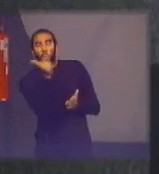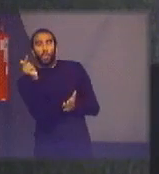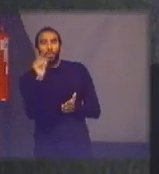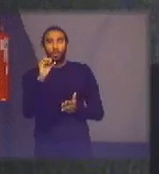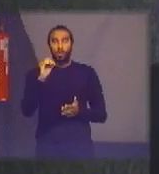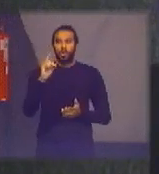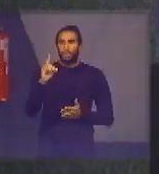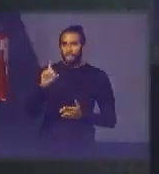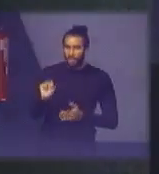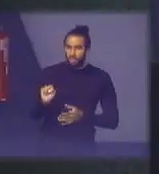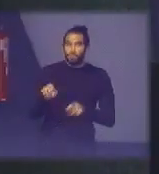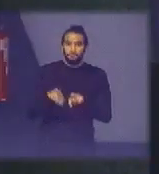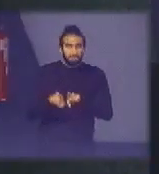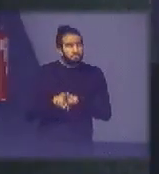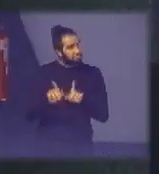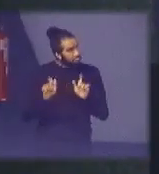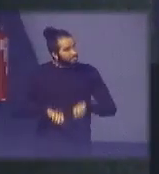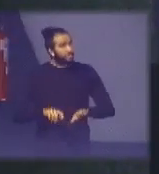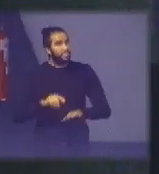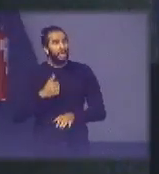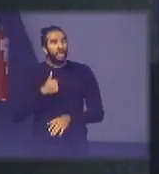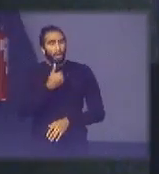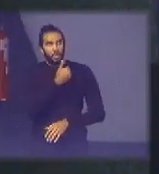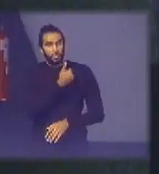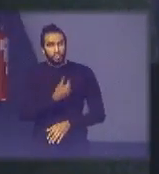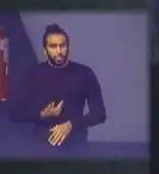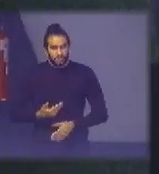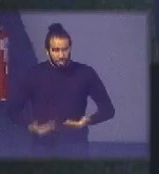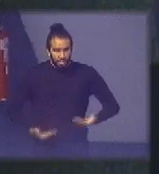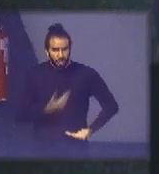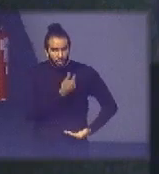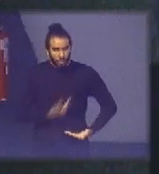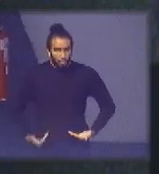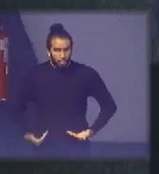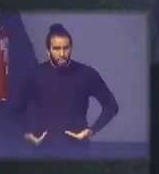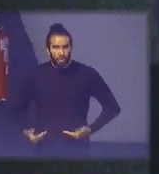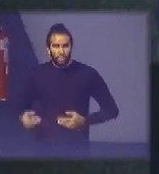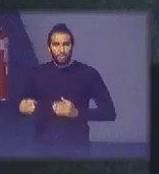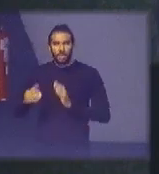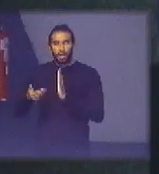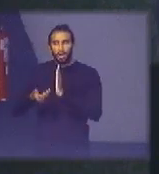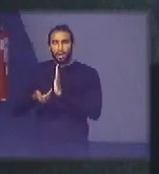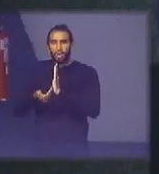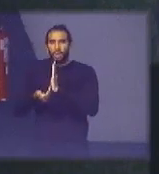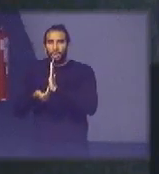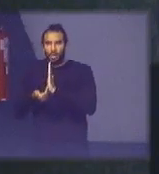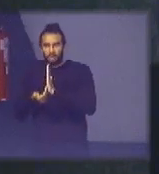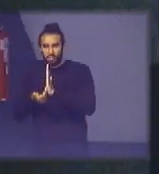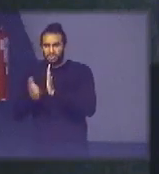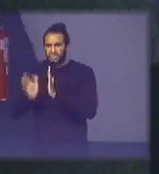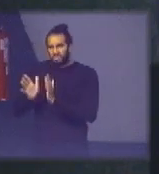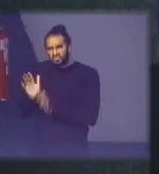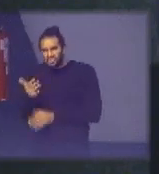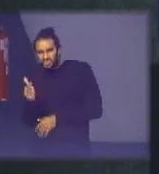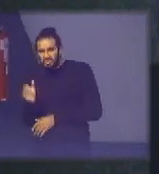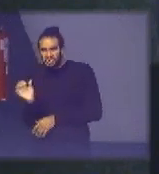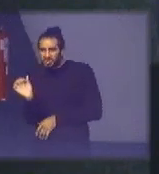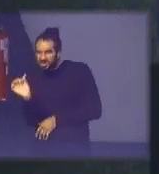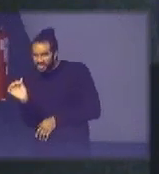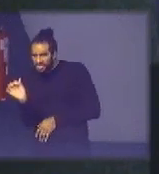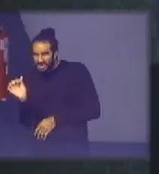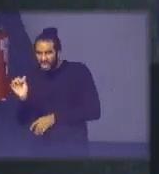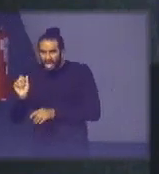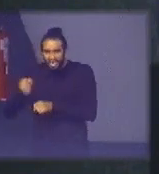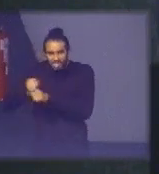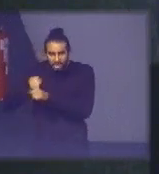eu sou servidor da Câmara dos Deputados eu fui diretor de compras da Câmara dos Deputados por uns seis anos mais ou menos e